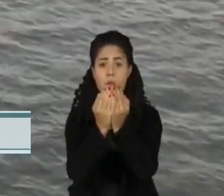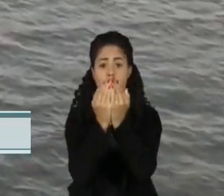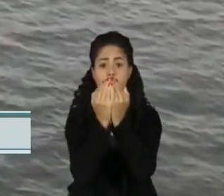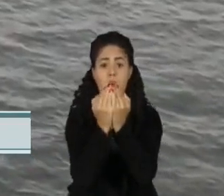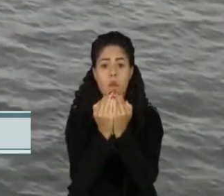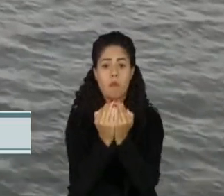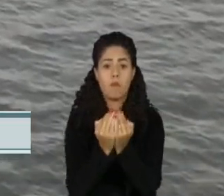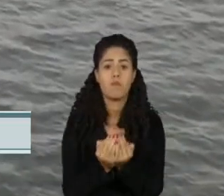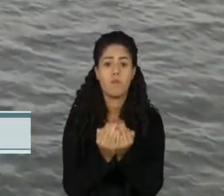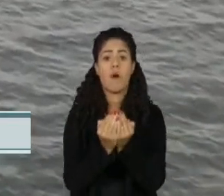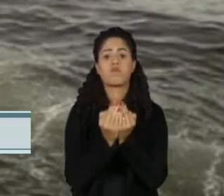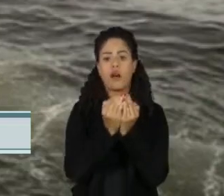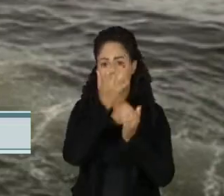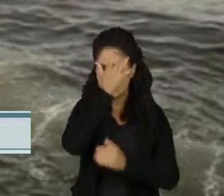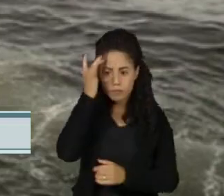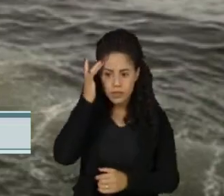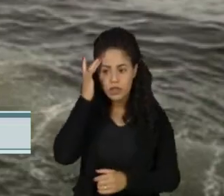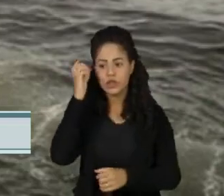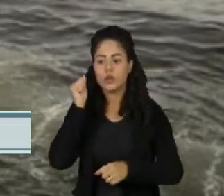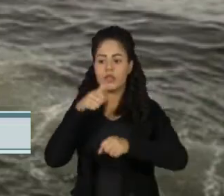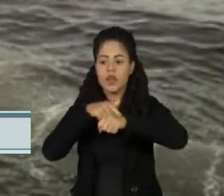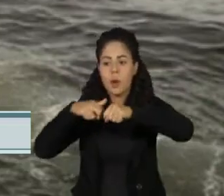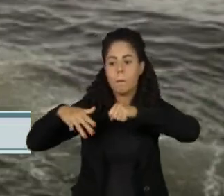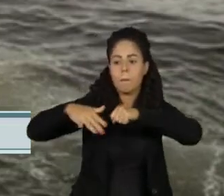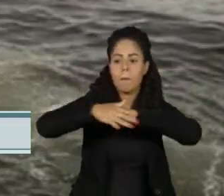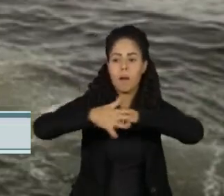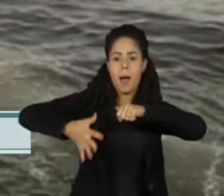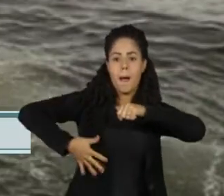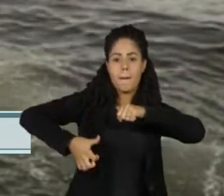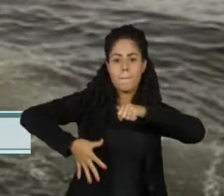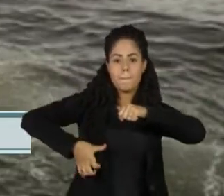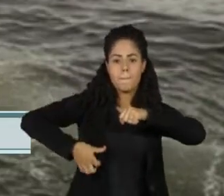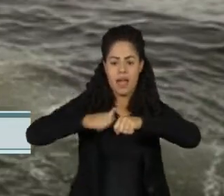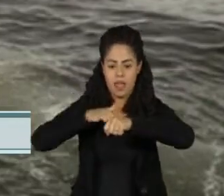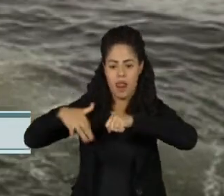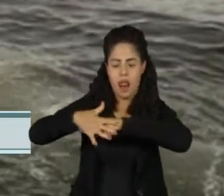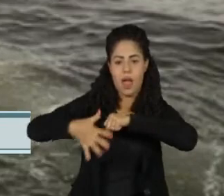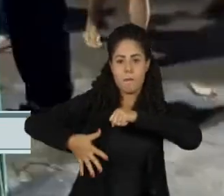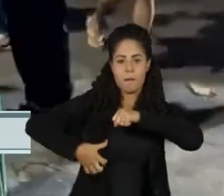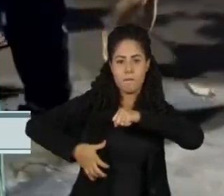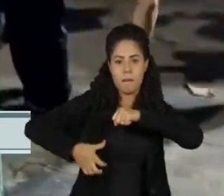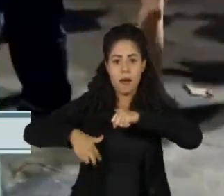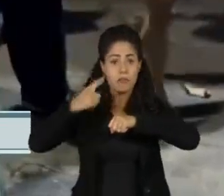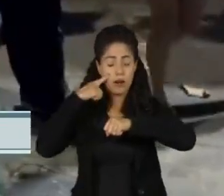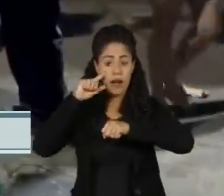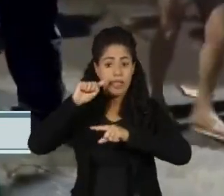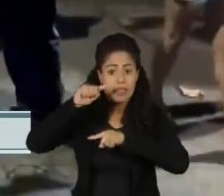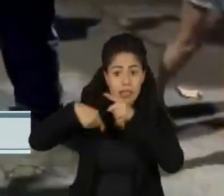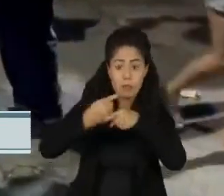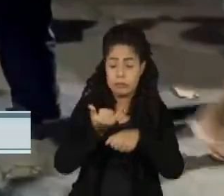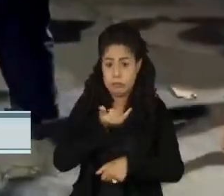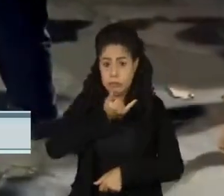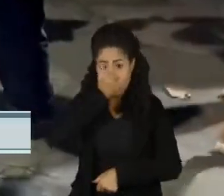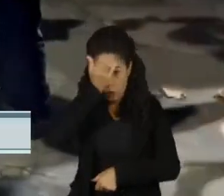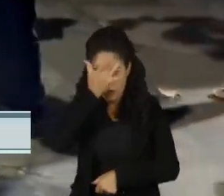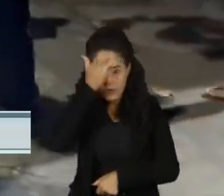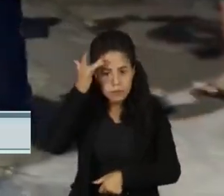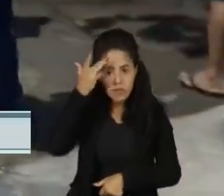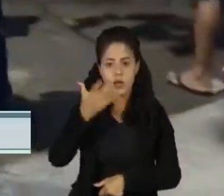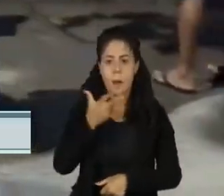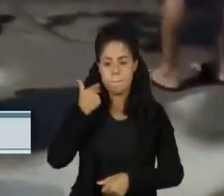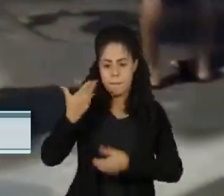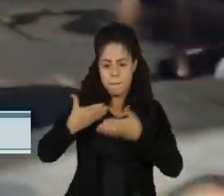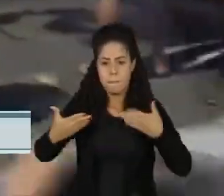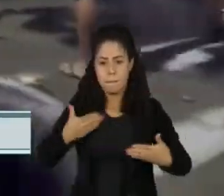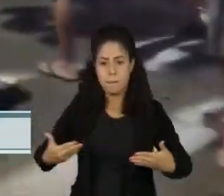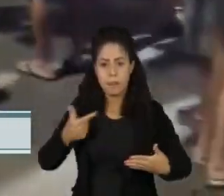sobreviventes foram resgatados por um barco que passava pelo local logo depois do acidente. As vítimas foram levadas para